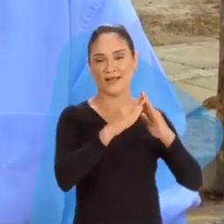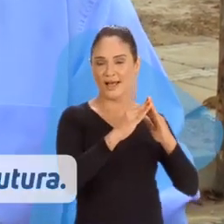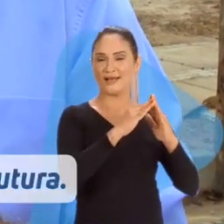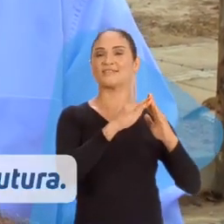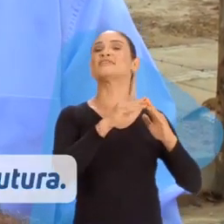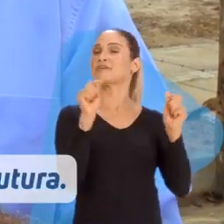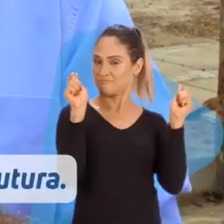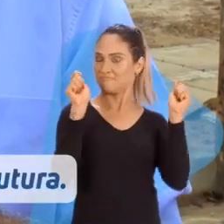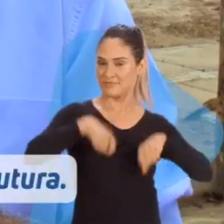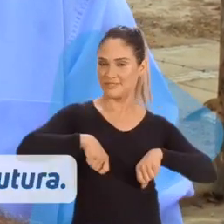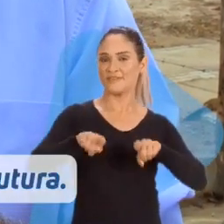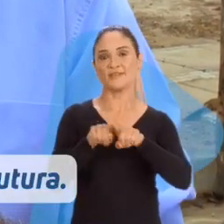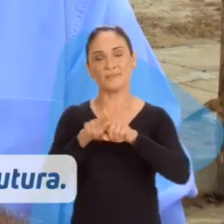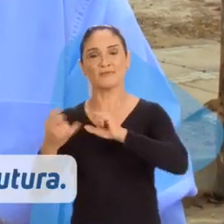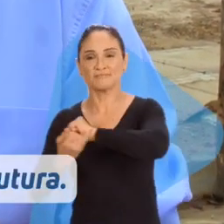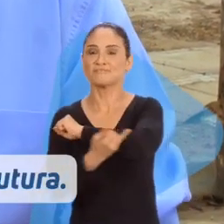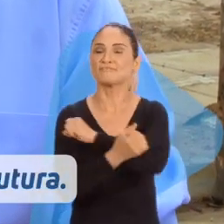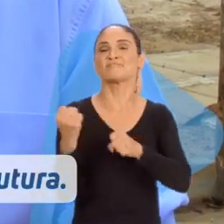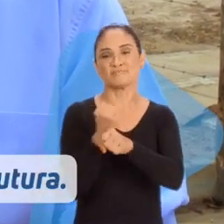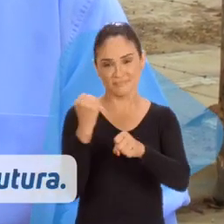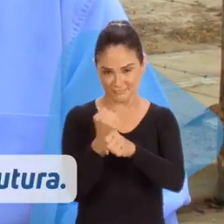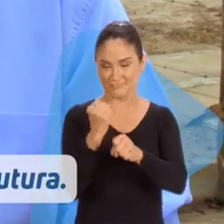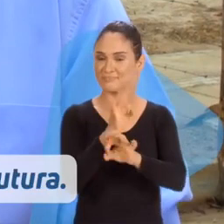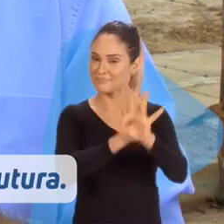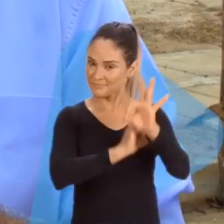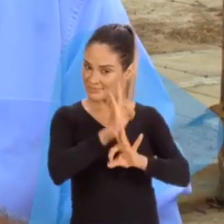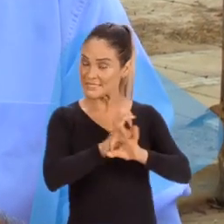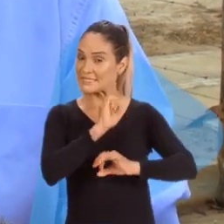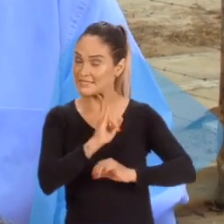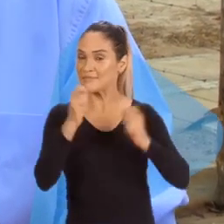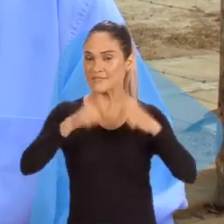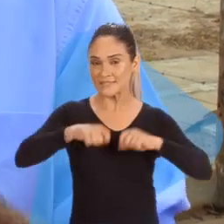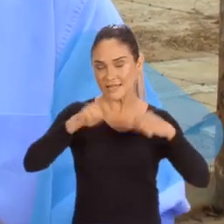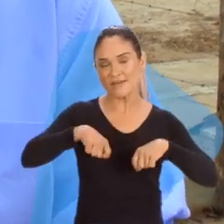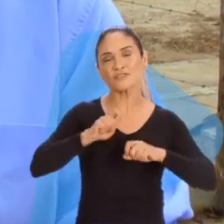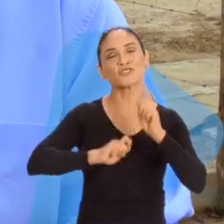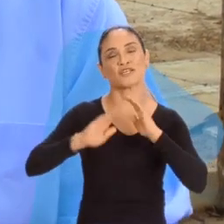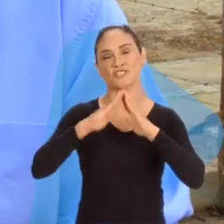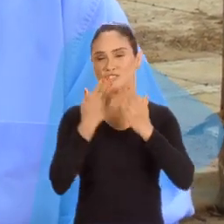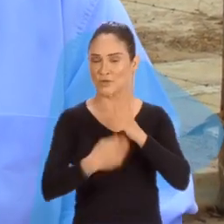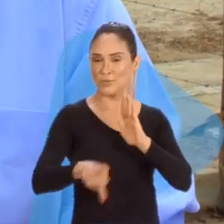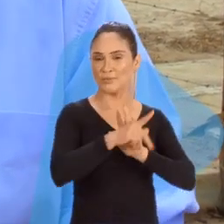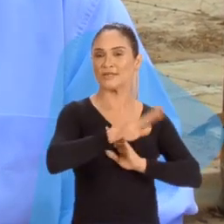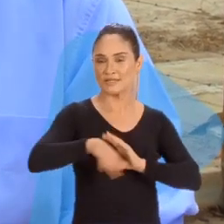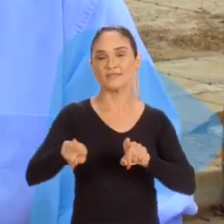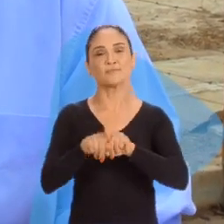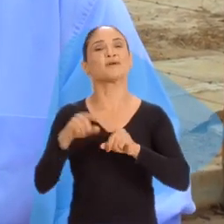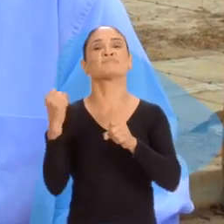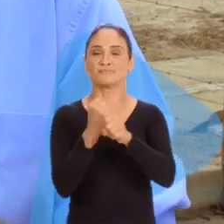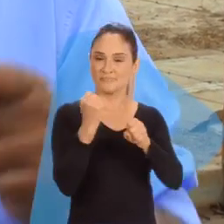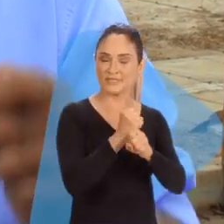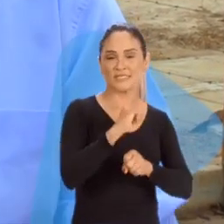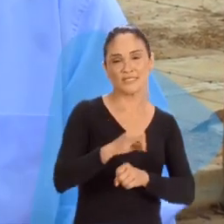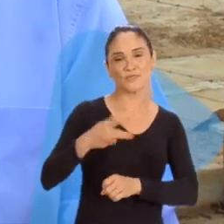fazia-se. Se precisava de infraestrutura, construía-se a infraestrutura. Se precisava de uma creche, fazia-se a creche. Necessitava de